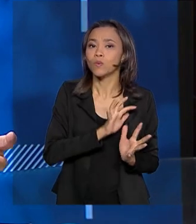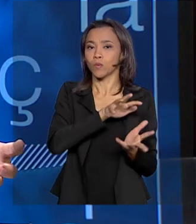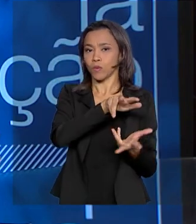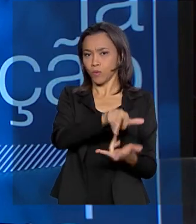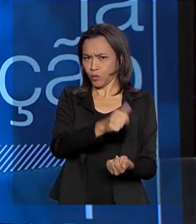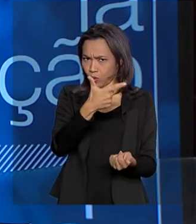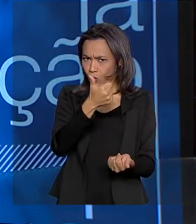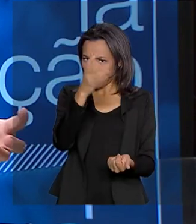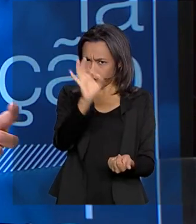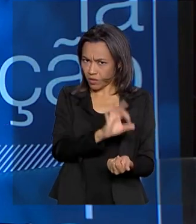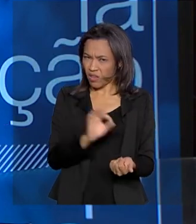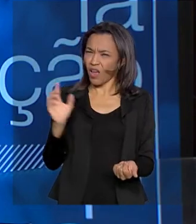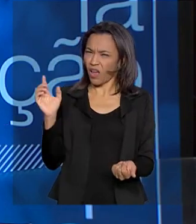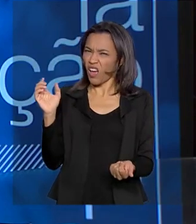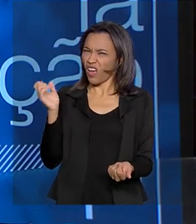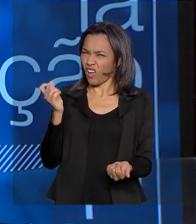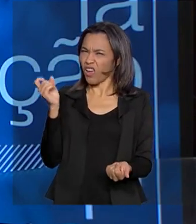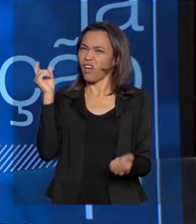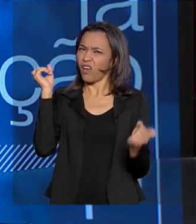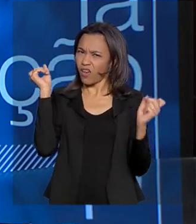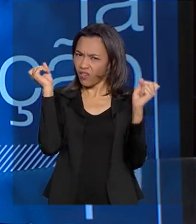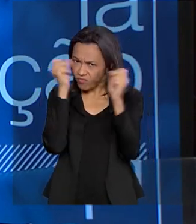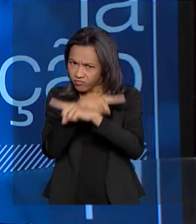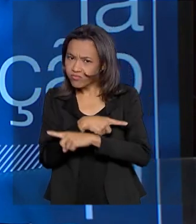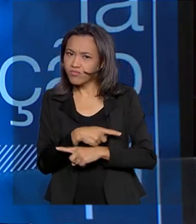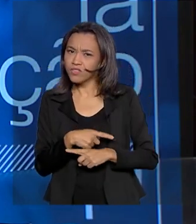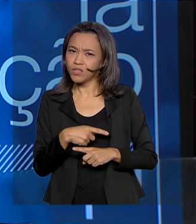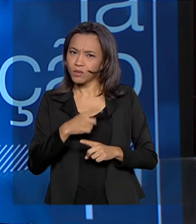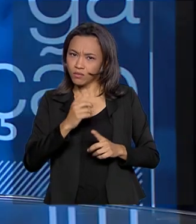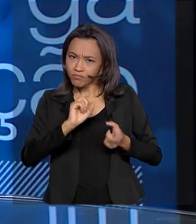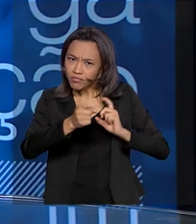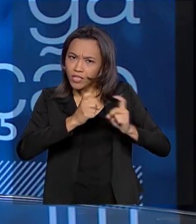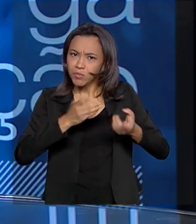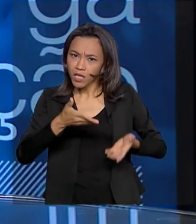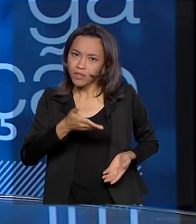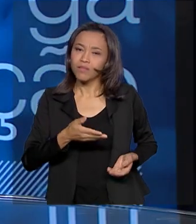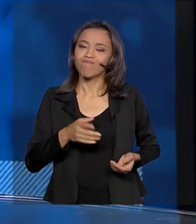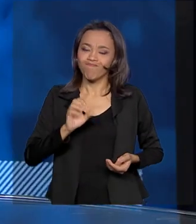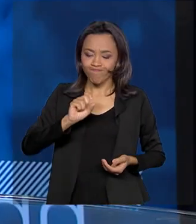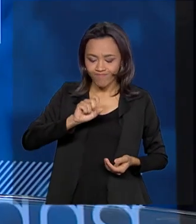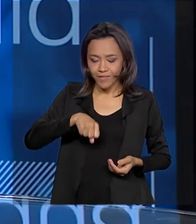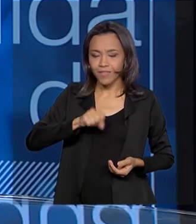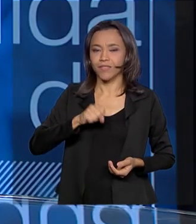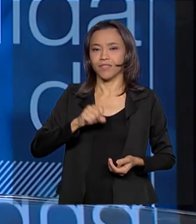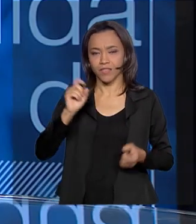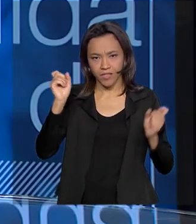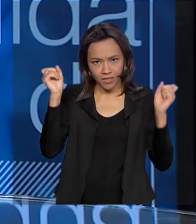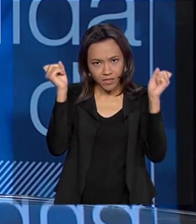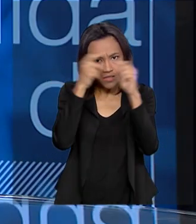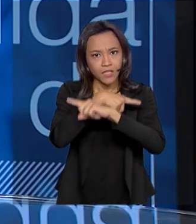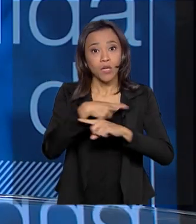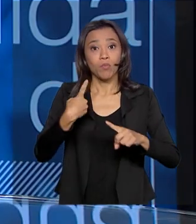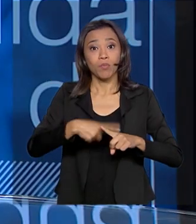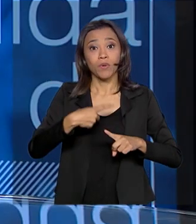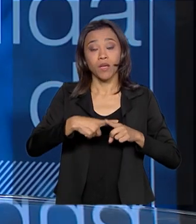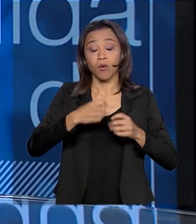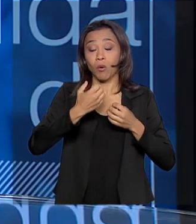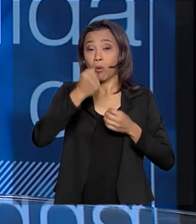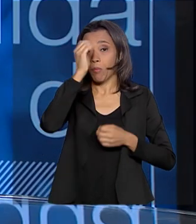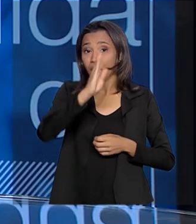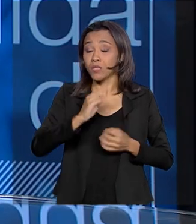complexo gerenciar esse manancial que existe no Brasil? É bastante complexo, até pela grandiosidade